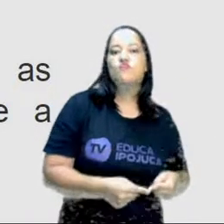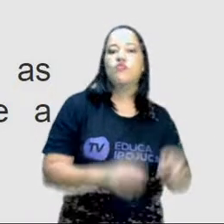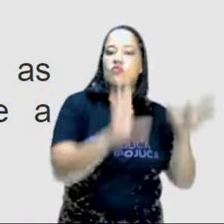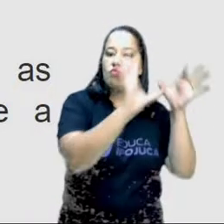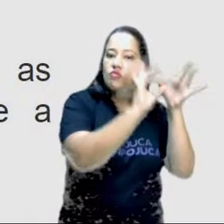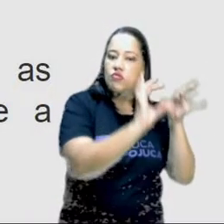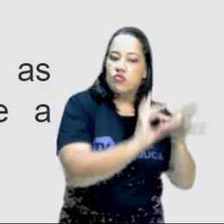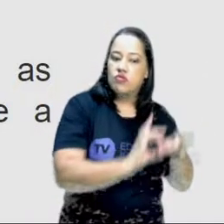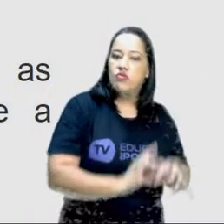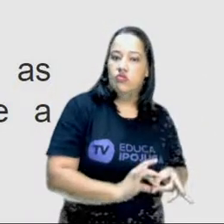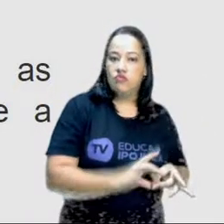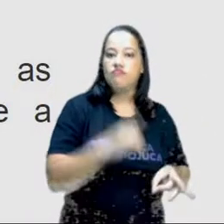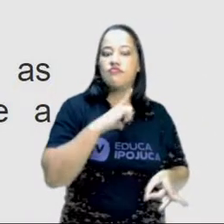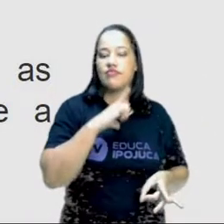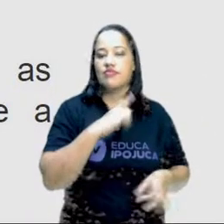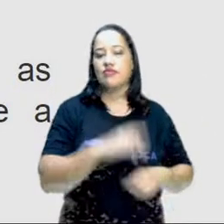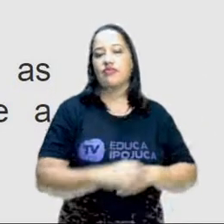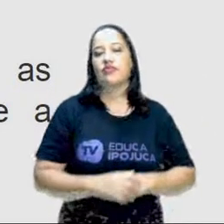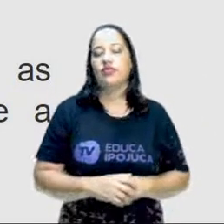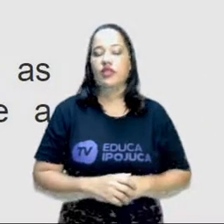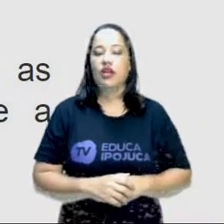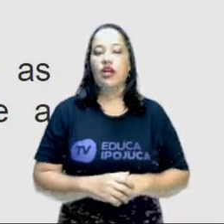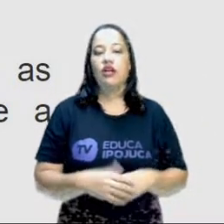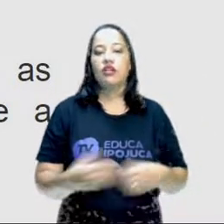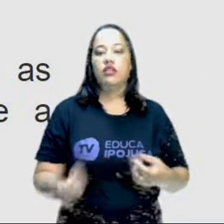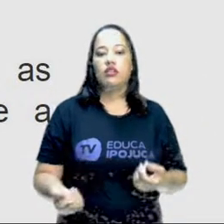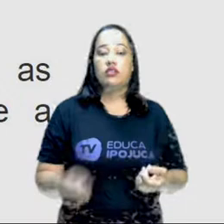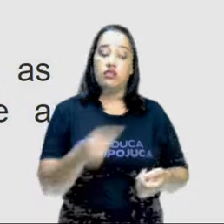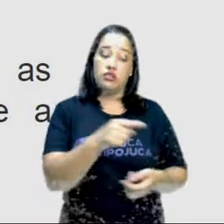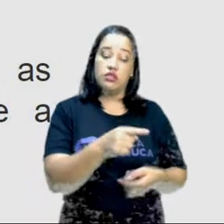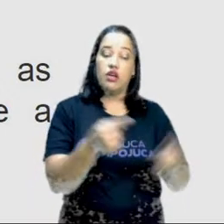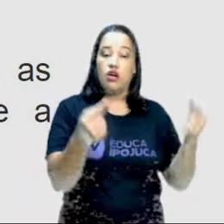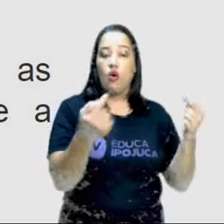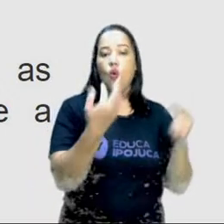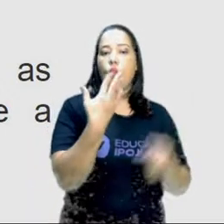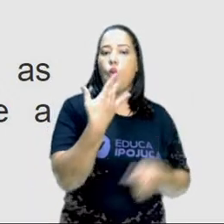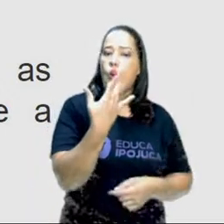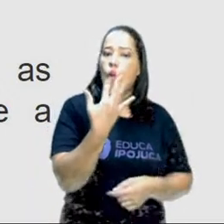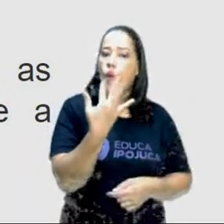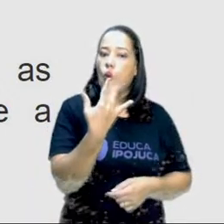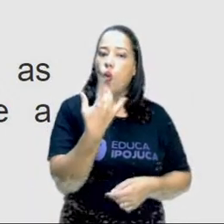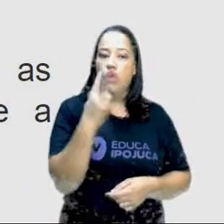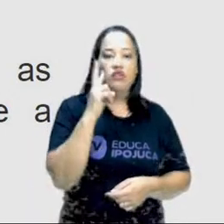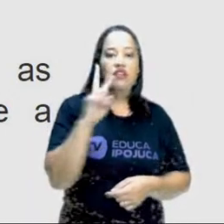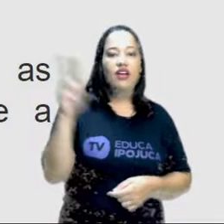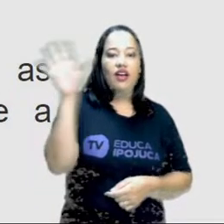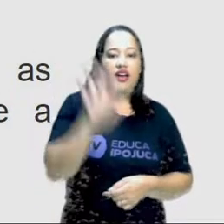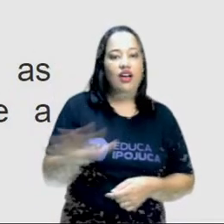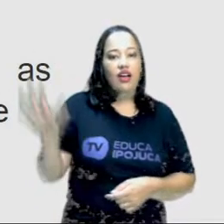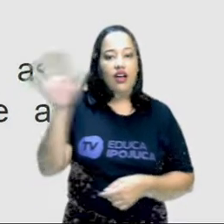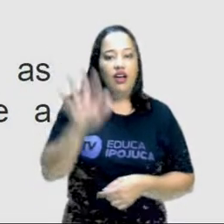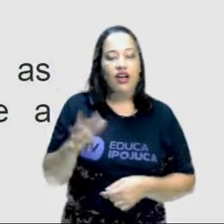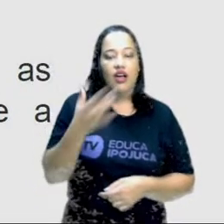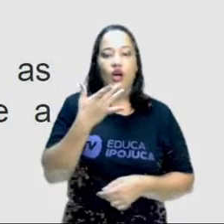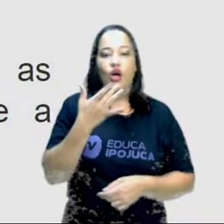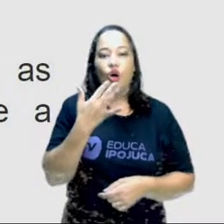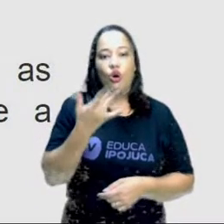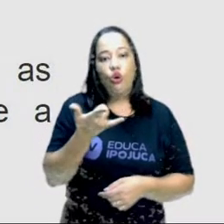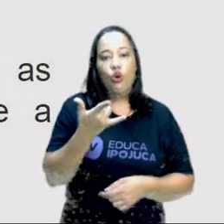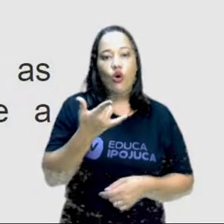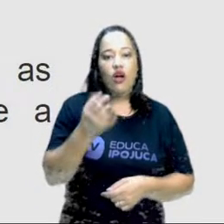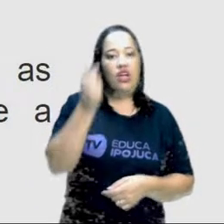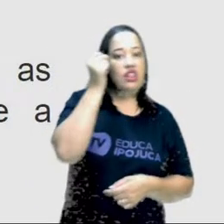informações. Qual a relação entre as cores predominantes e a ideia da